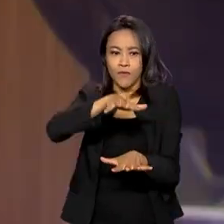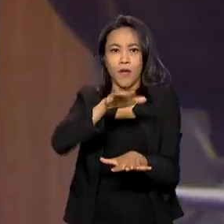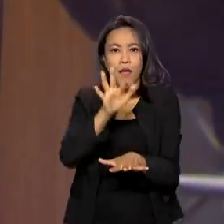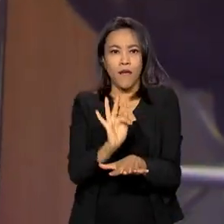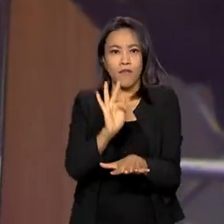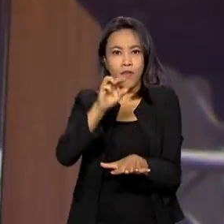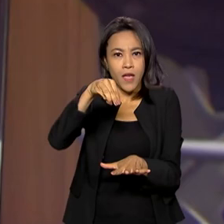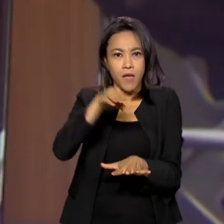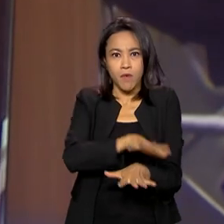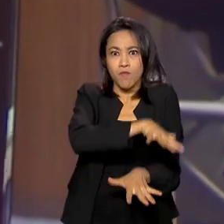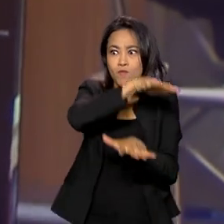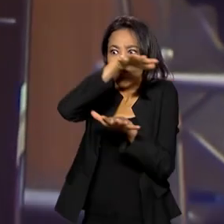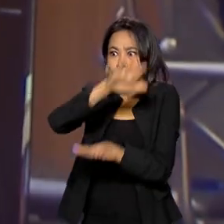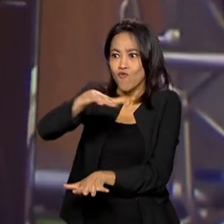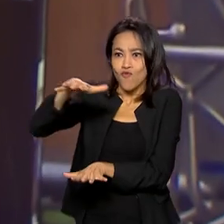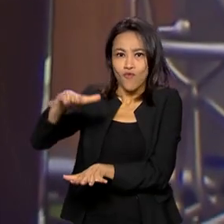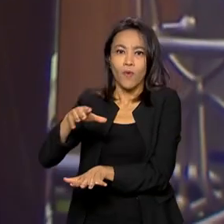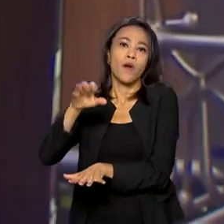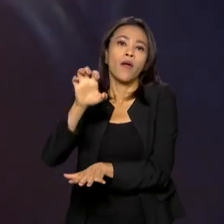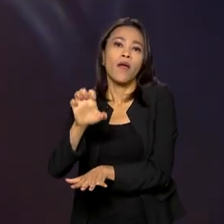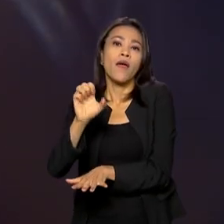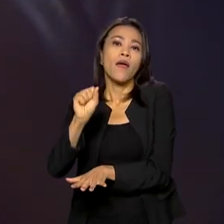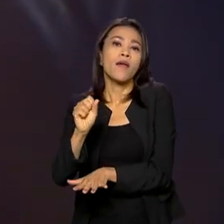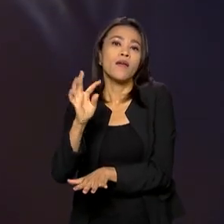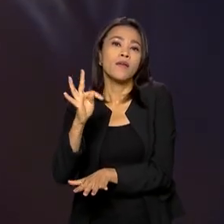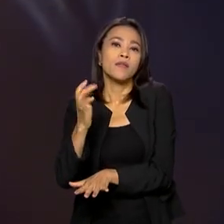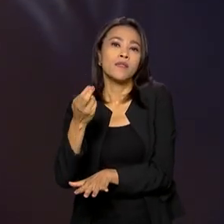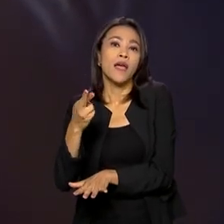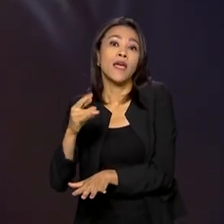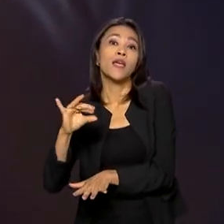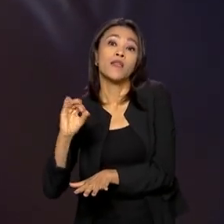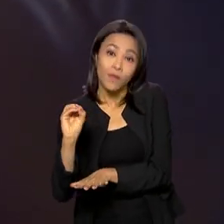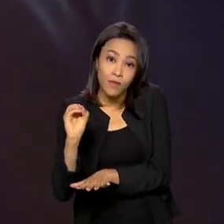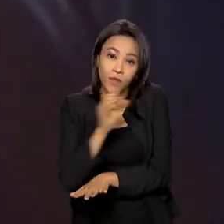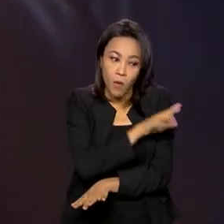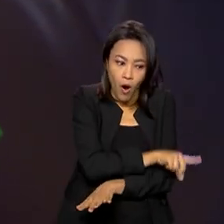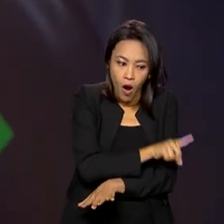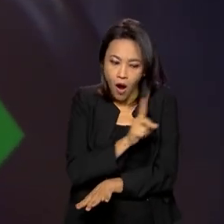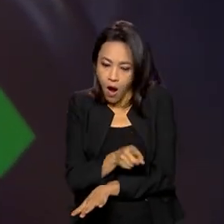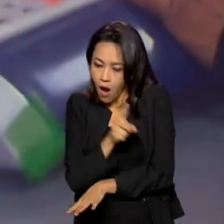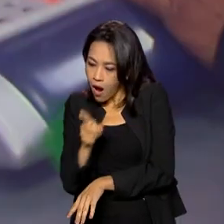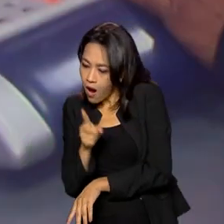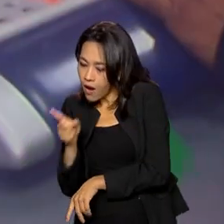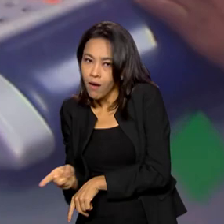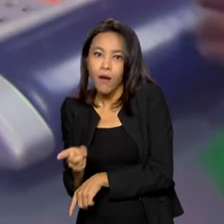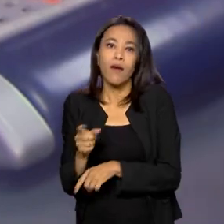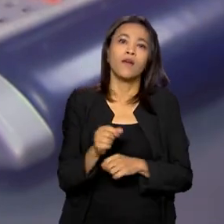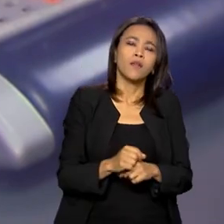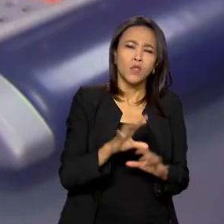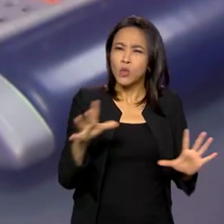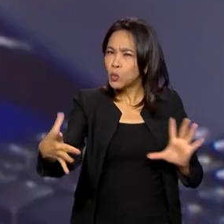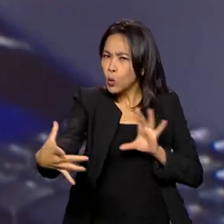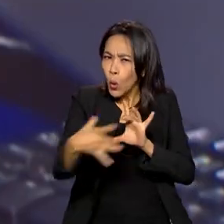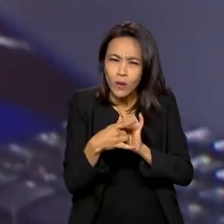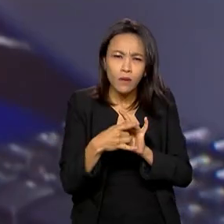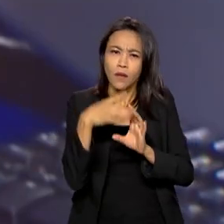E hoje os estúdios estão conectados na internet.